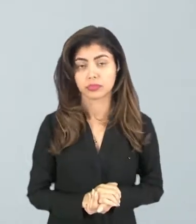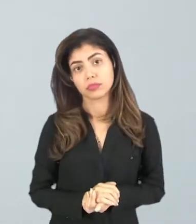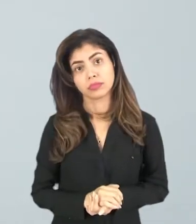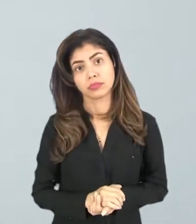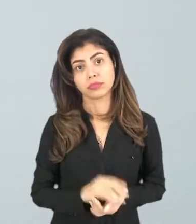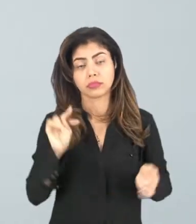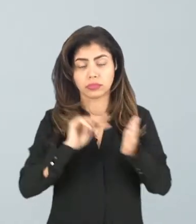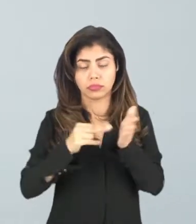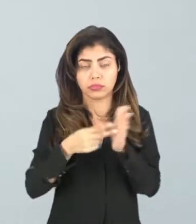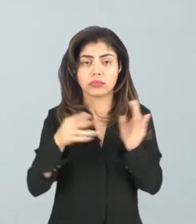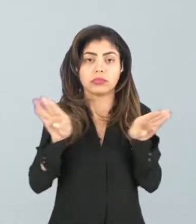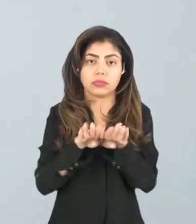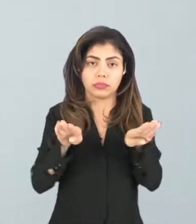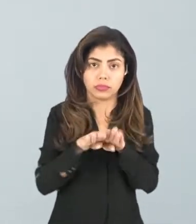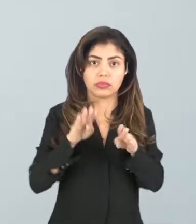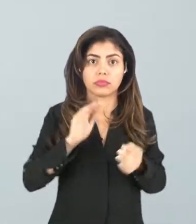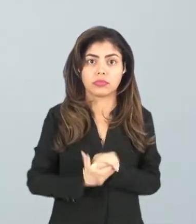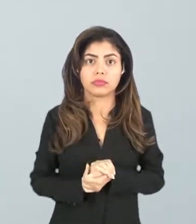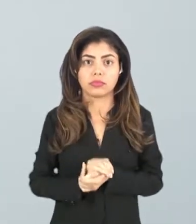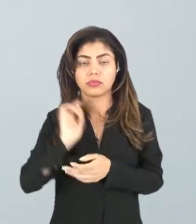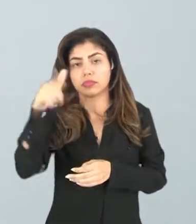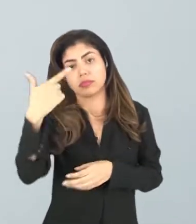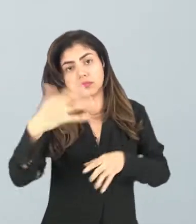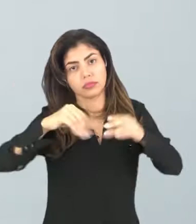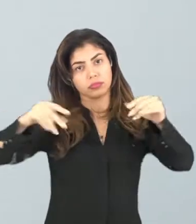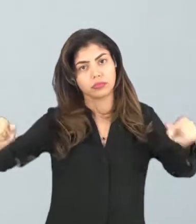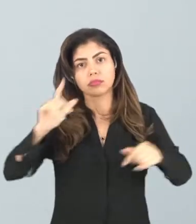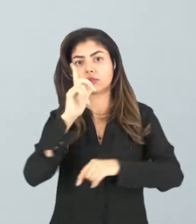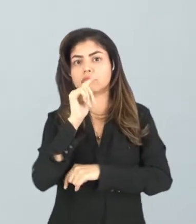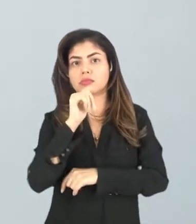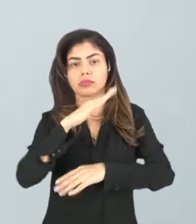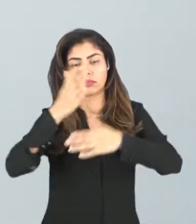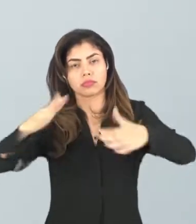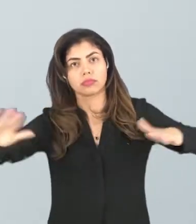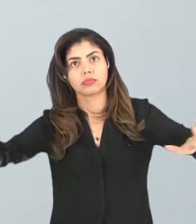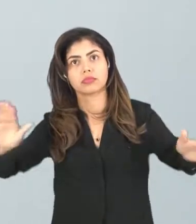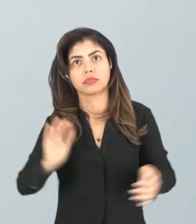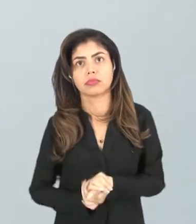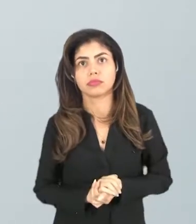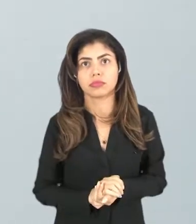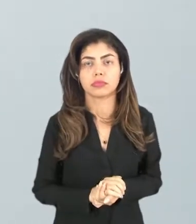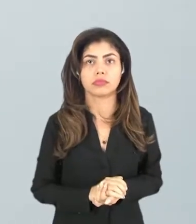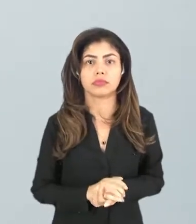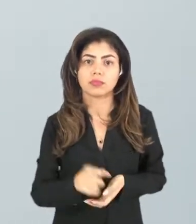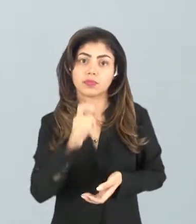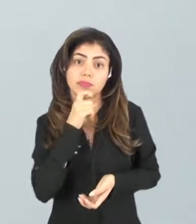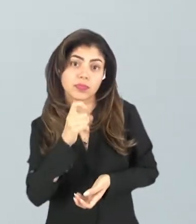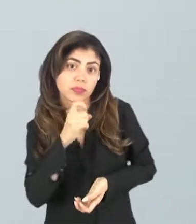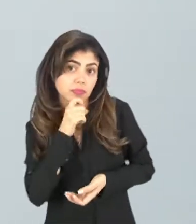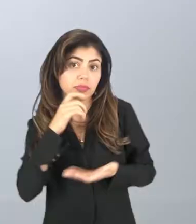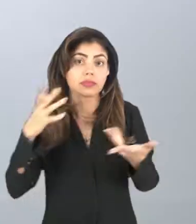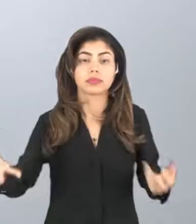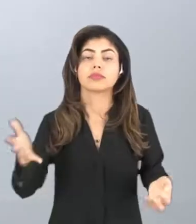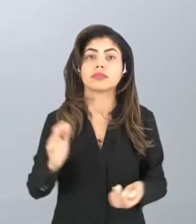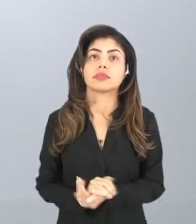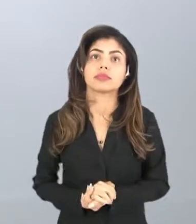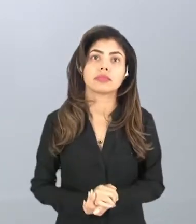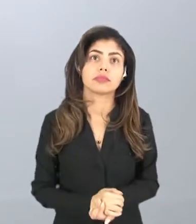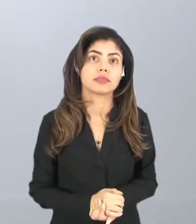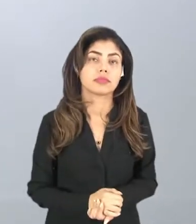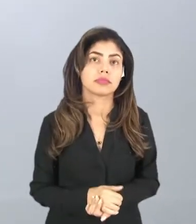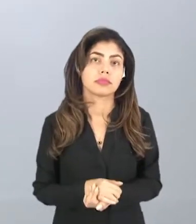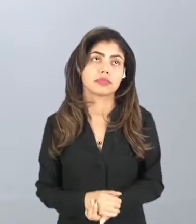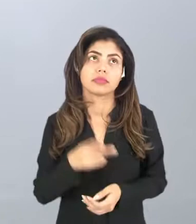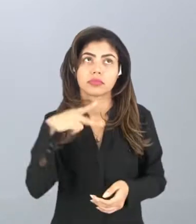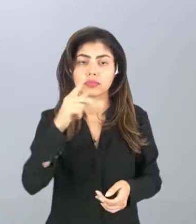Quer dizer também naqueles esportes além da terra, no ar, na água, tem também gelo, neve,